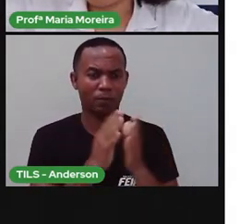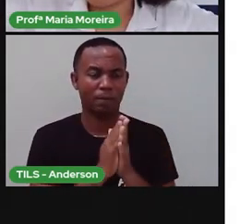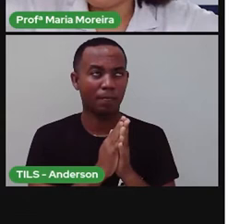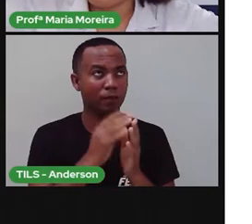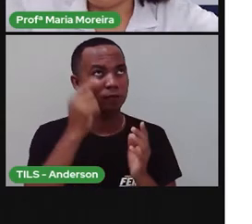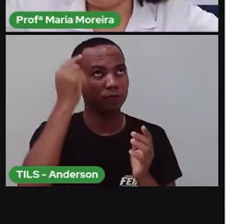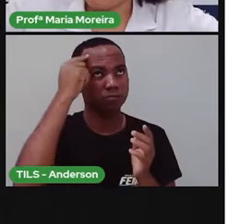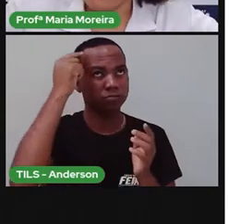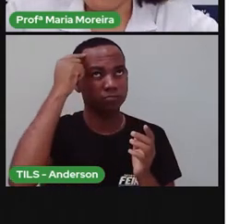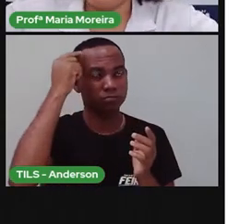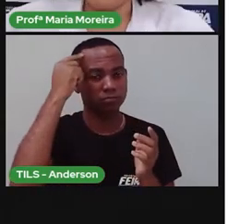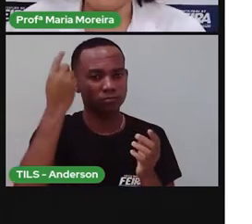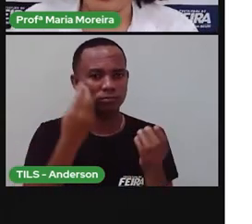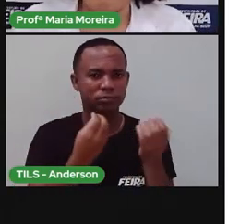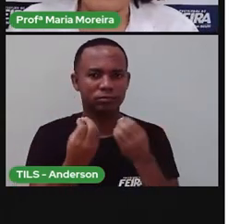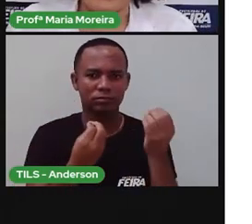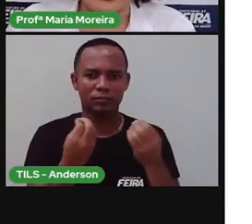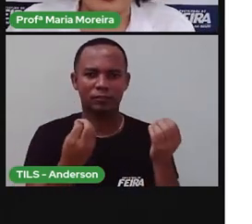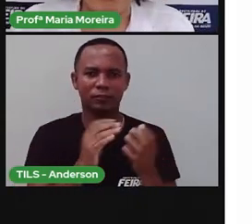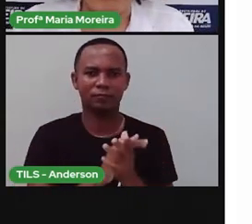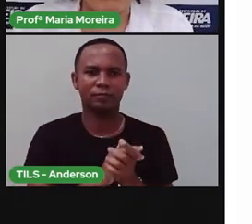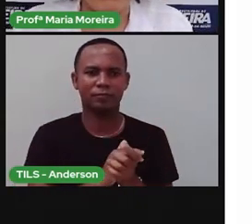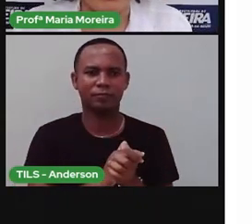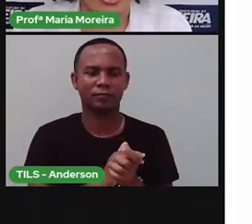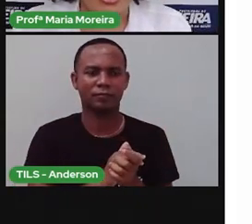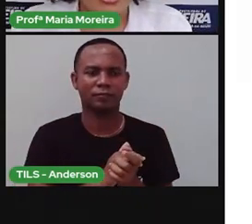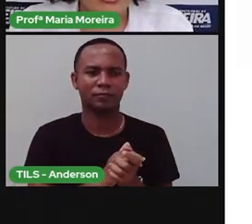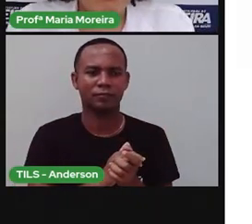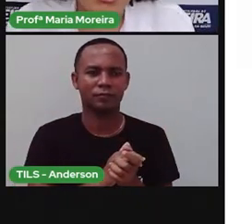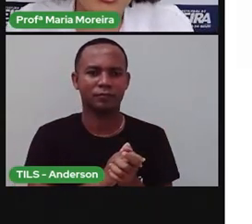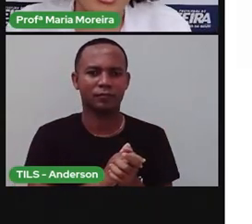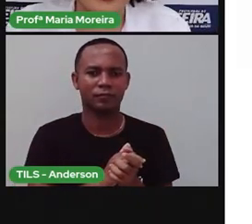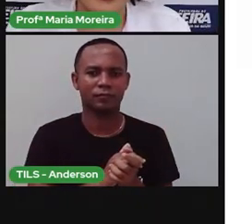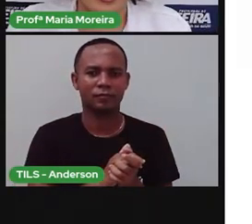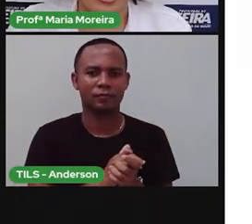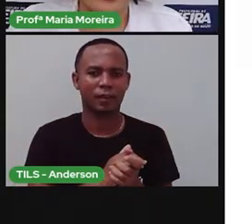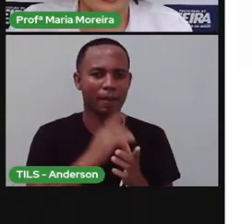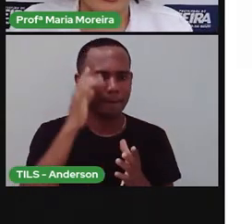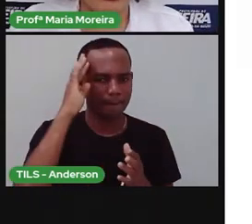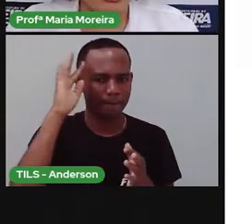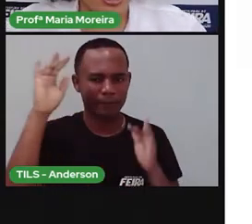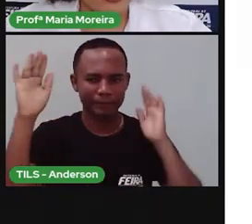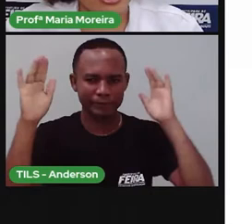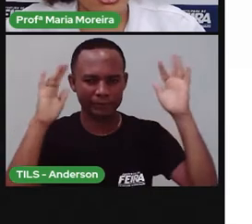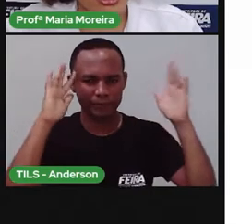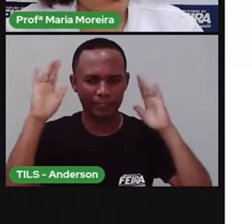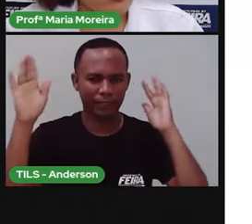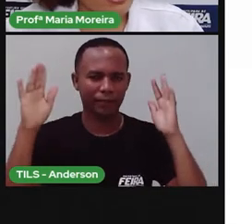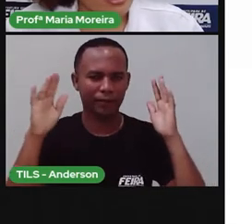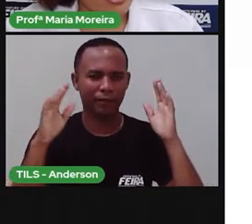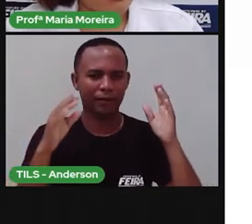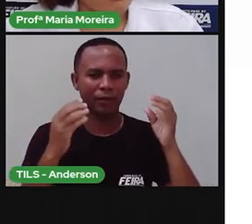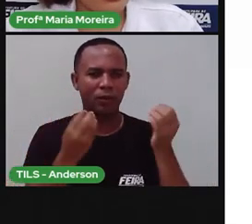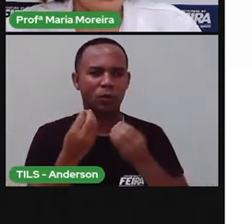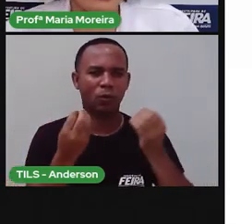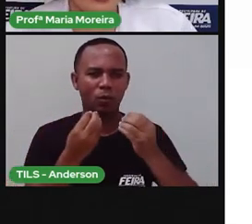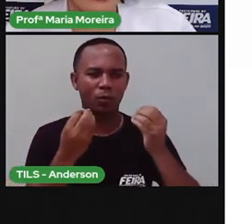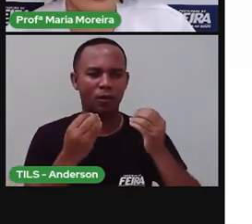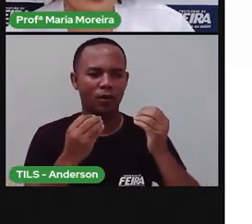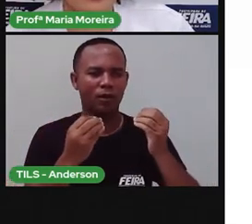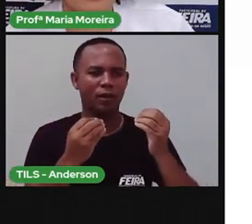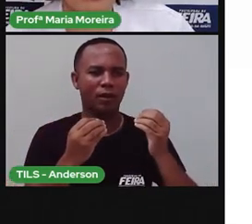ó. Colocar a imaginação para funcionar. E imaginar essa casa. Existe casa sem chão, sem teto?